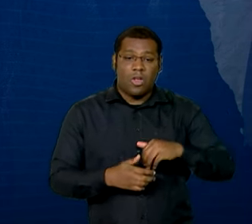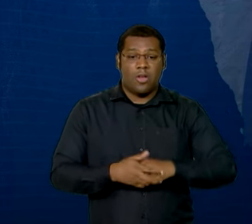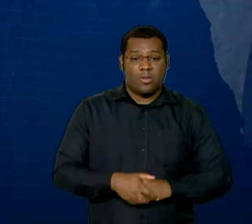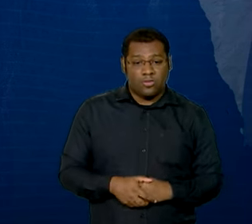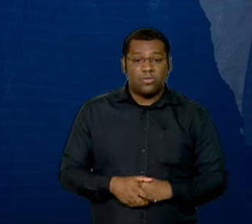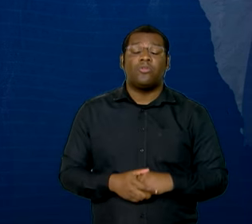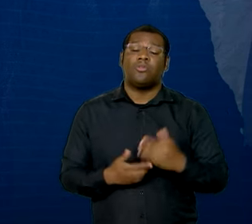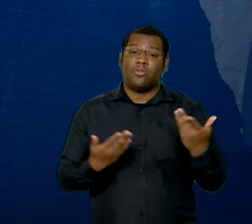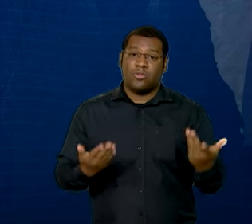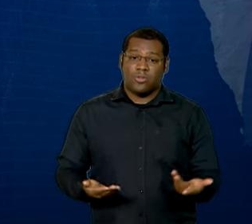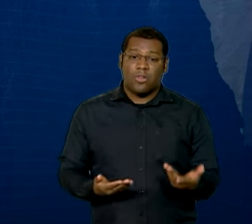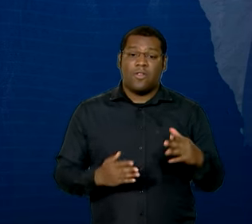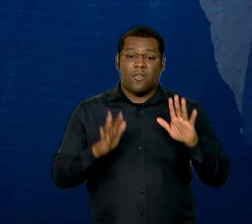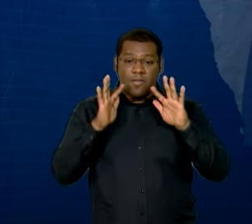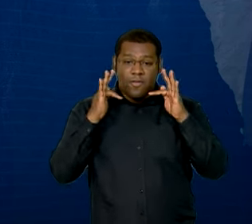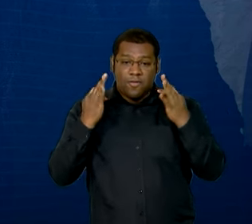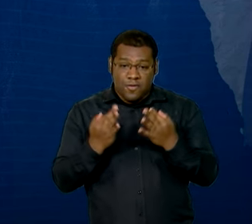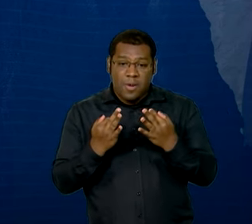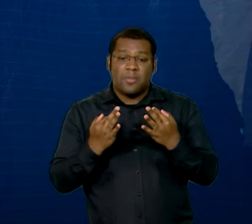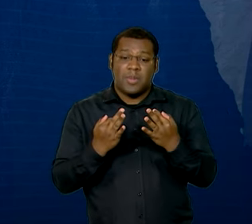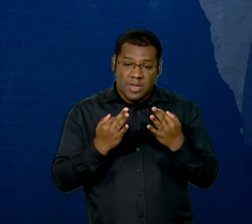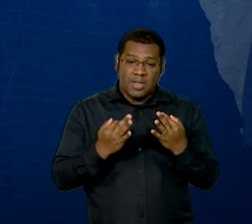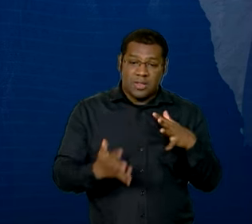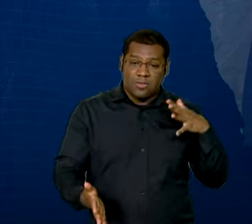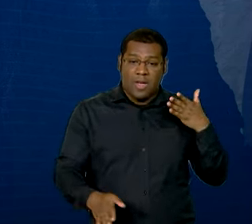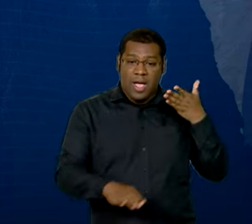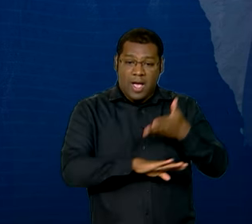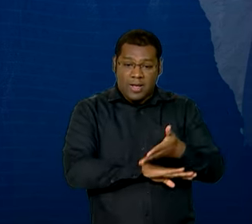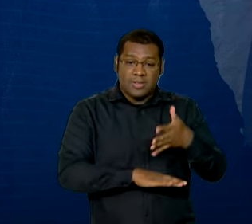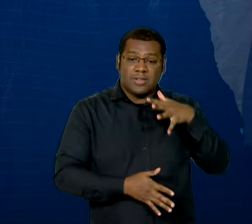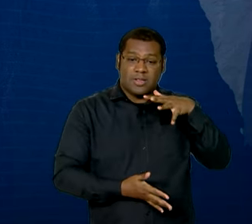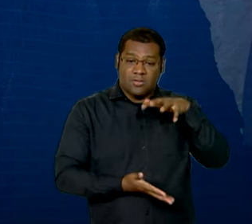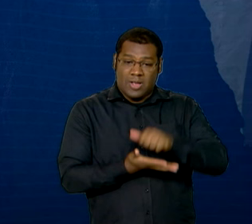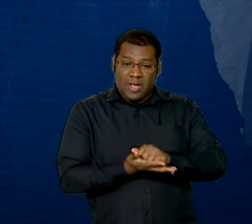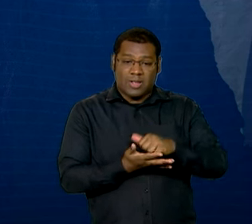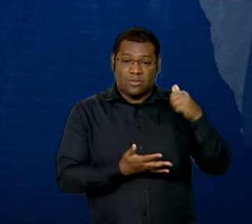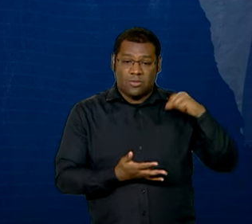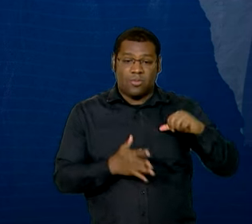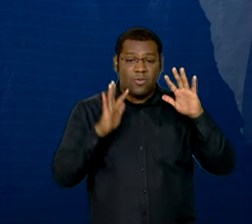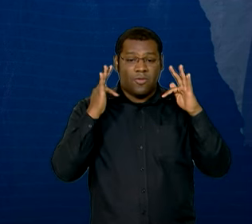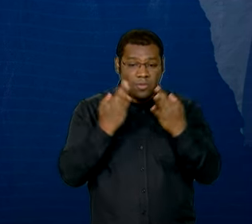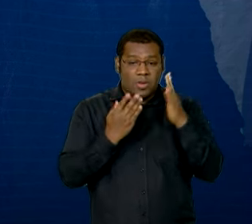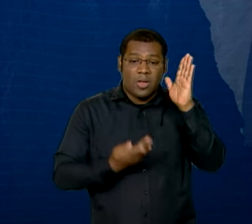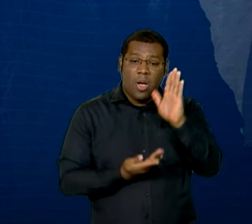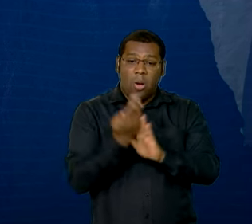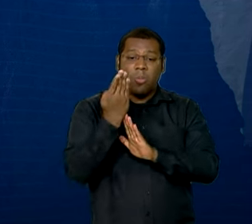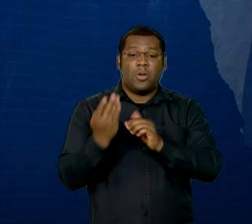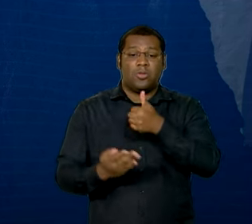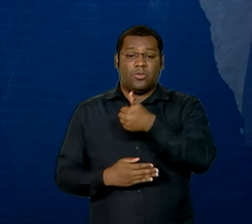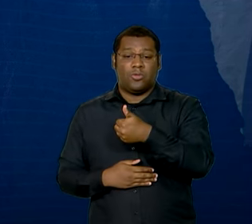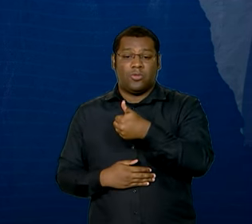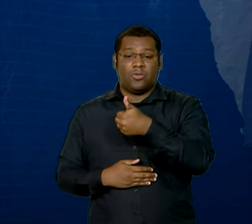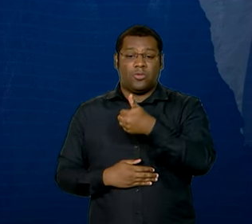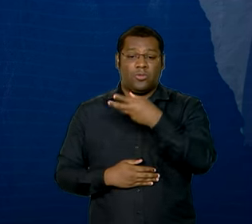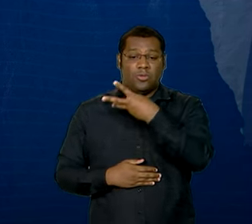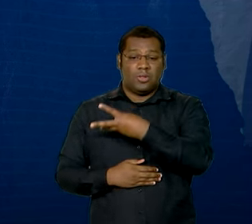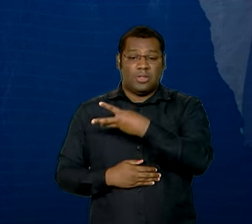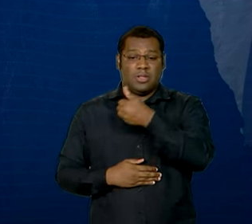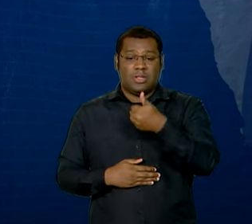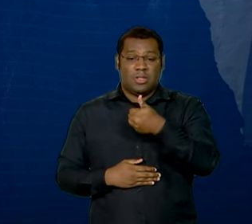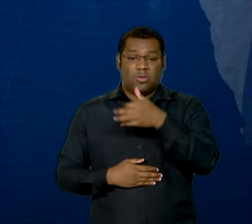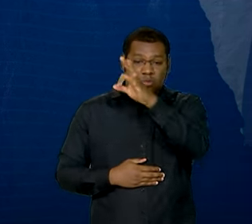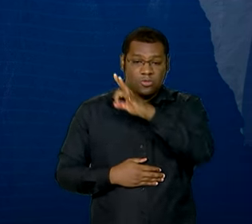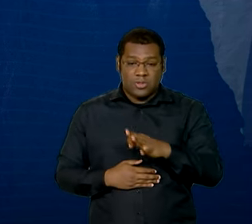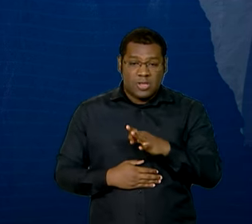maiores proporções de domicílios com beneficiários do Bolsa Família, 31,7% dos domicílios no norte